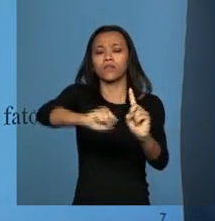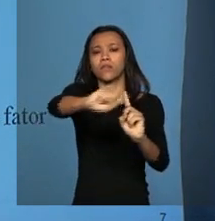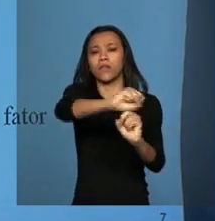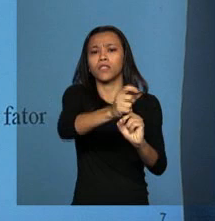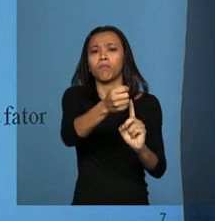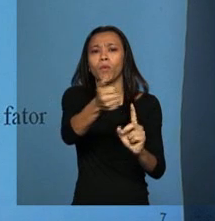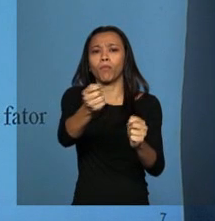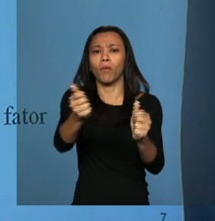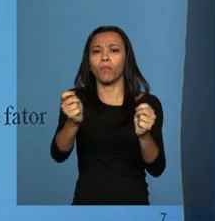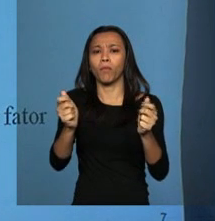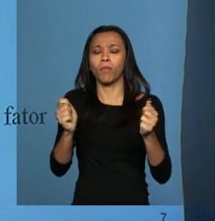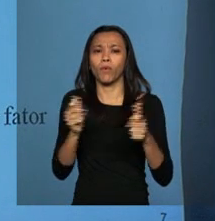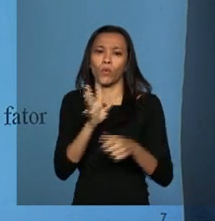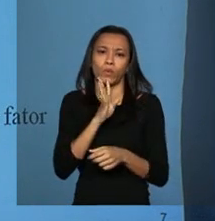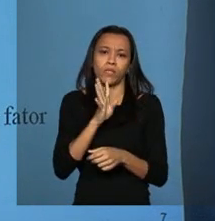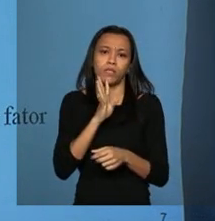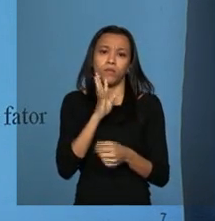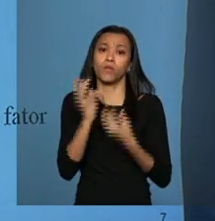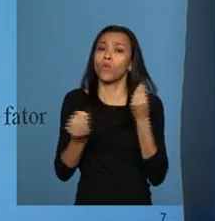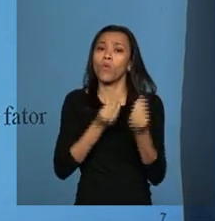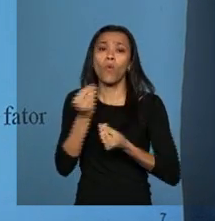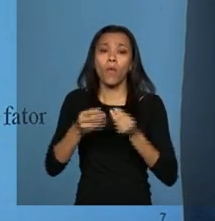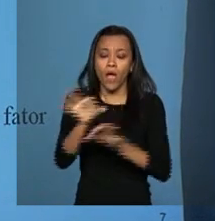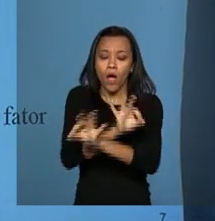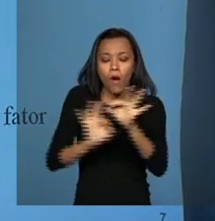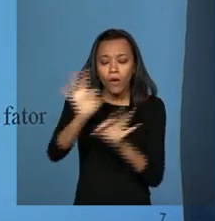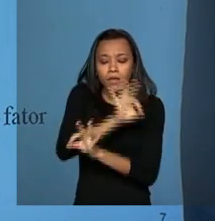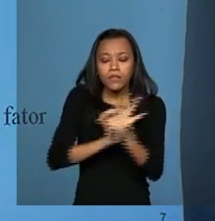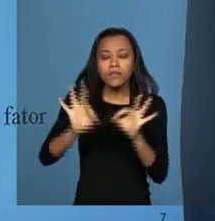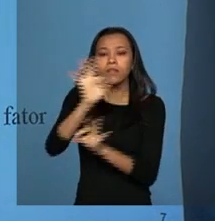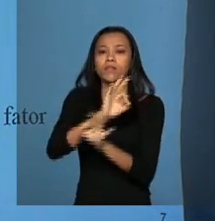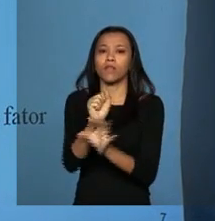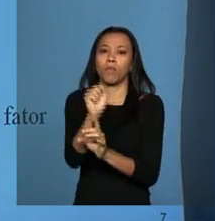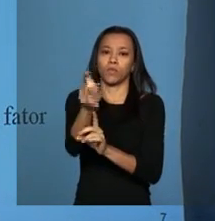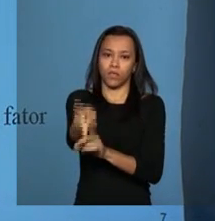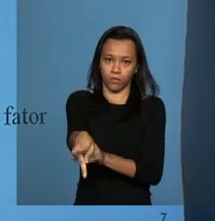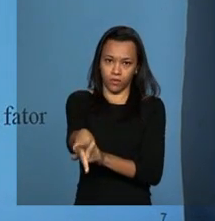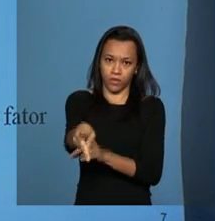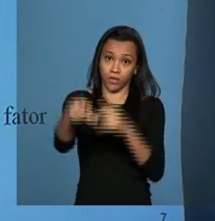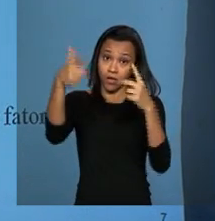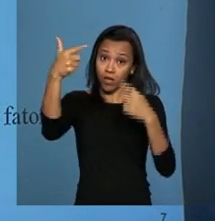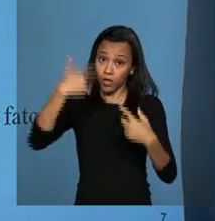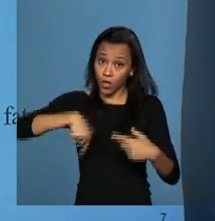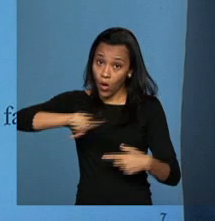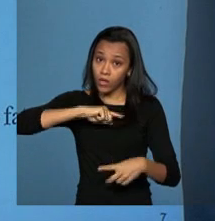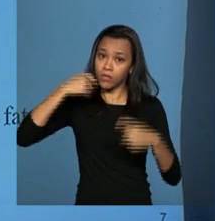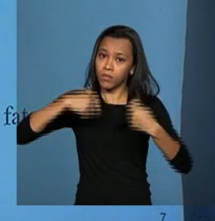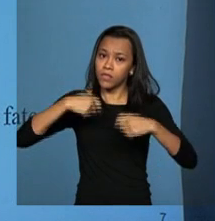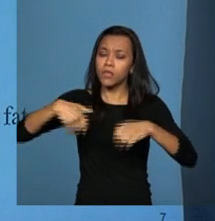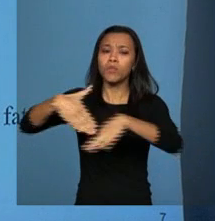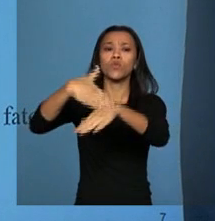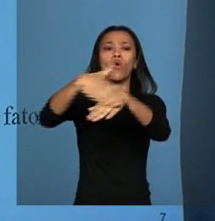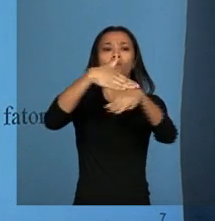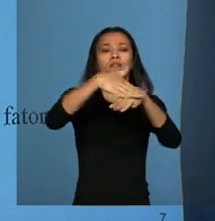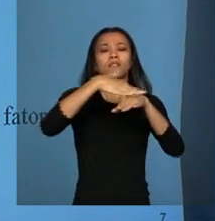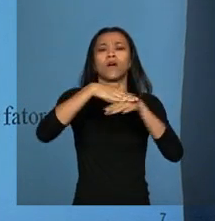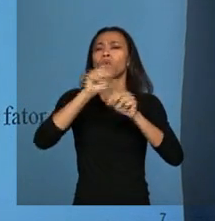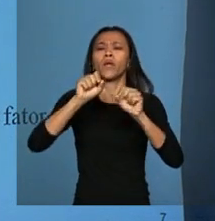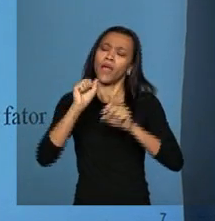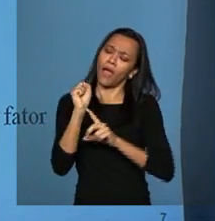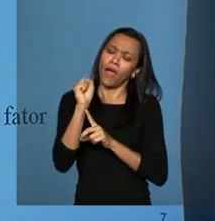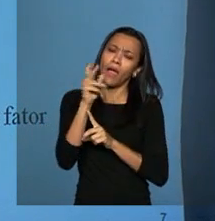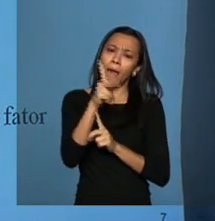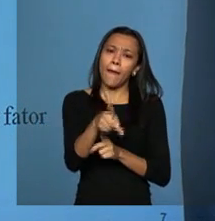de como é a estrutura previdenciária brasileira. Nós precisamos debater mais o que é a previdência social. Porque a